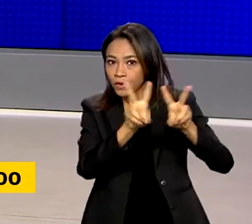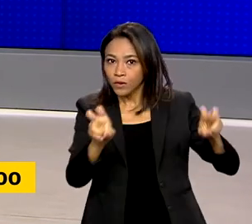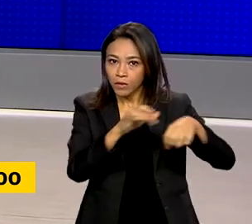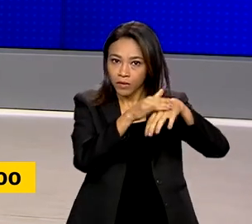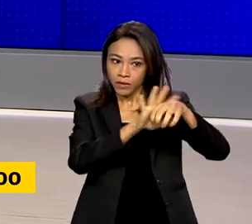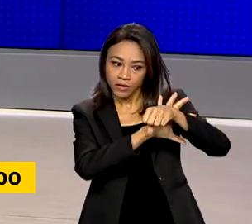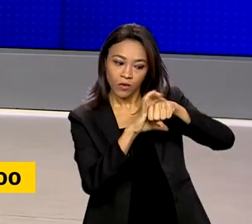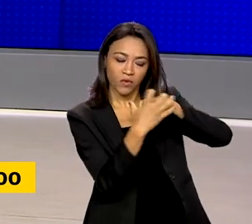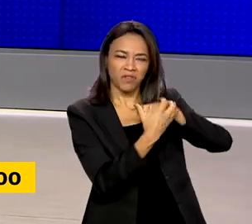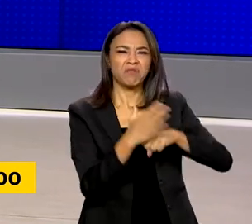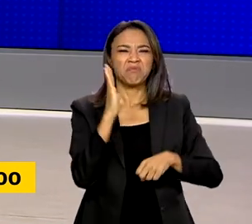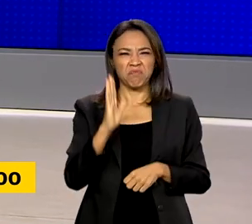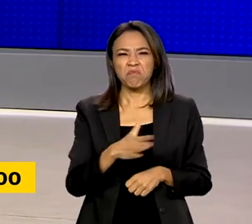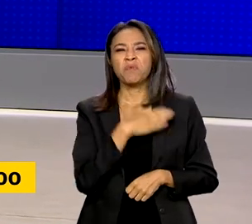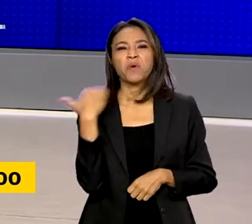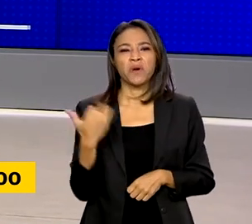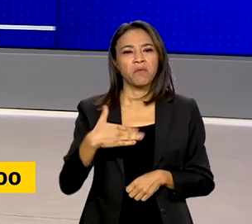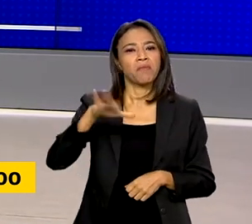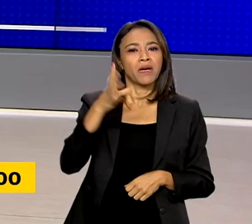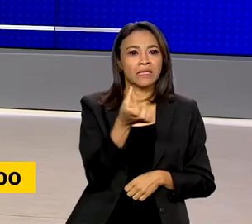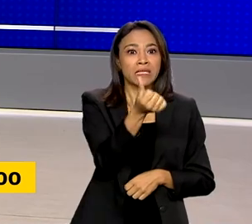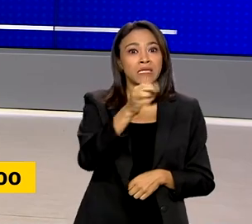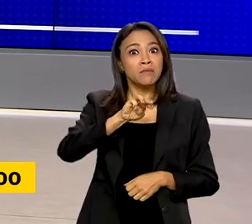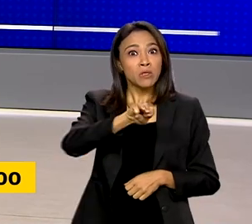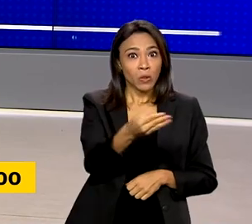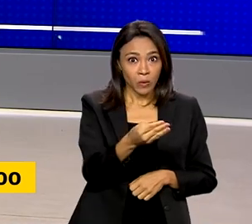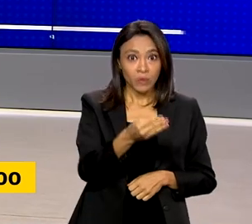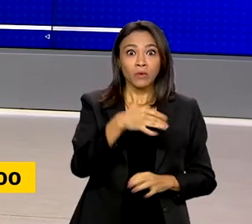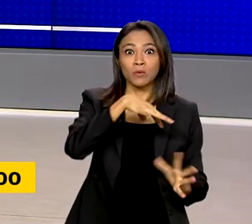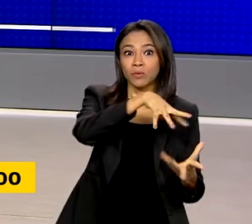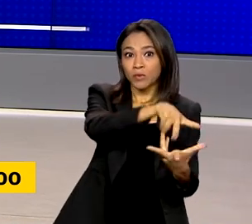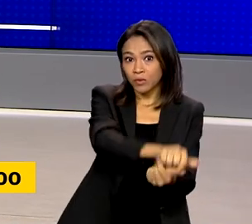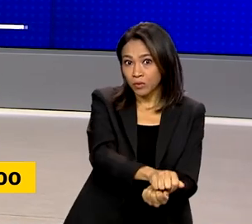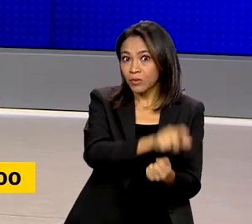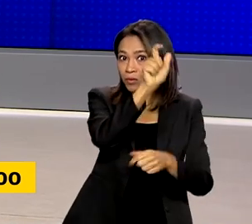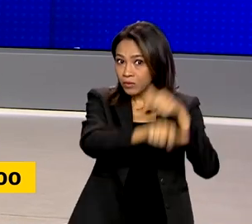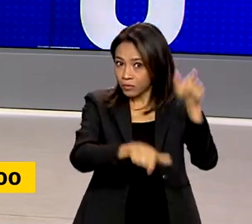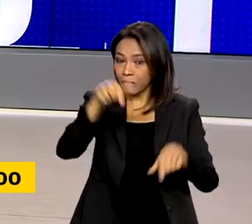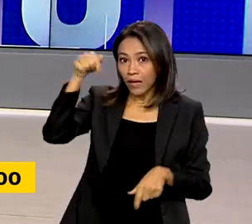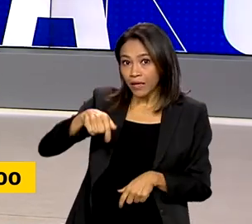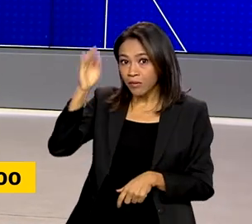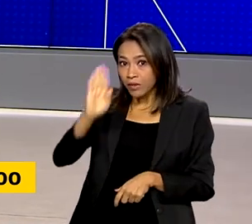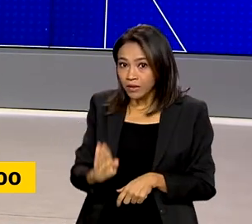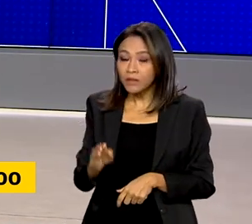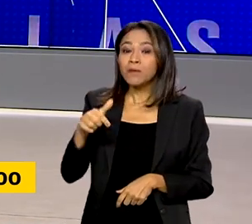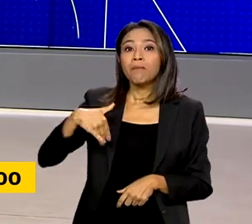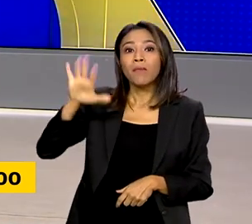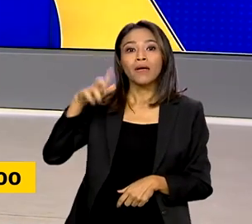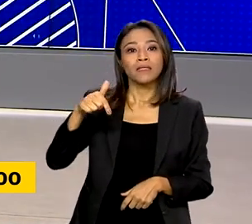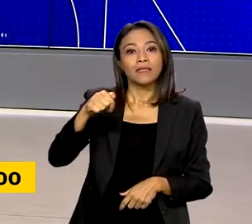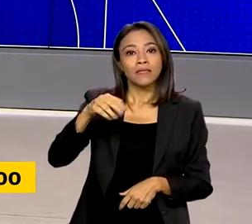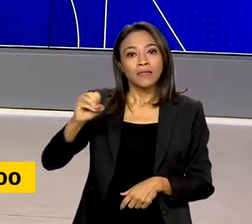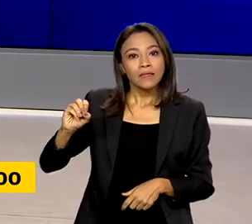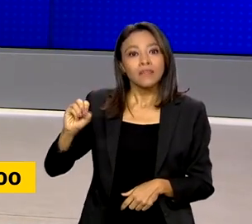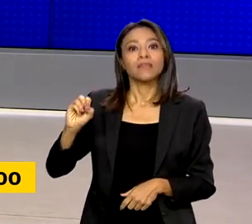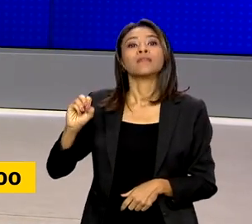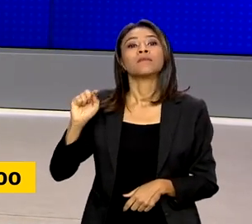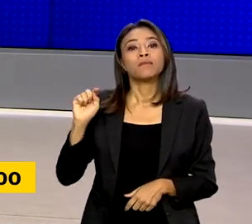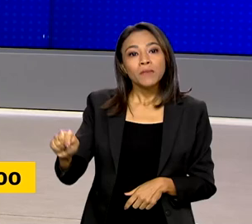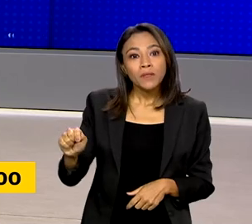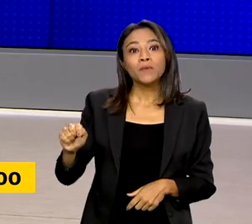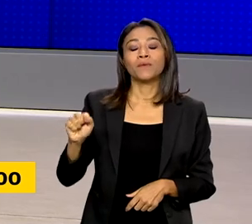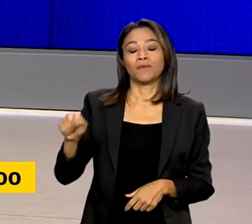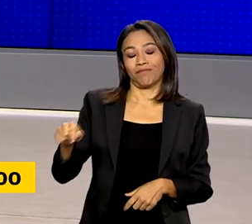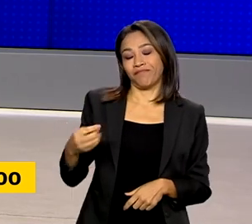doença matou mais de seis milhões de pessoas no mundo. Só no Brasil, foram mais de 700 mil vidas perdidas. A